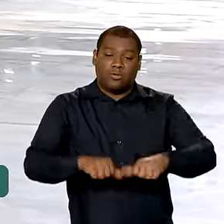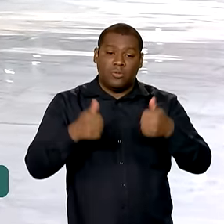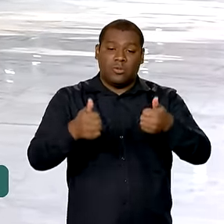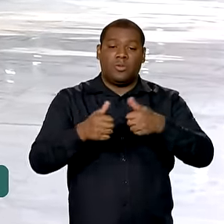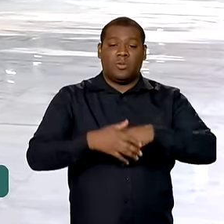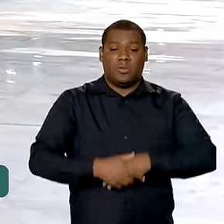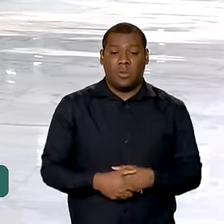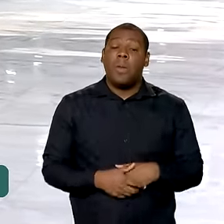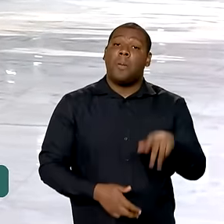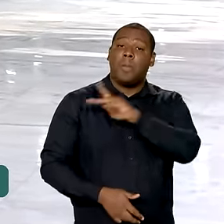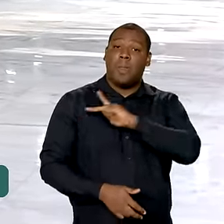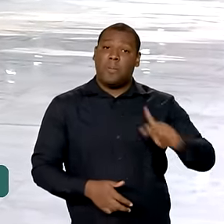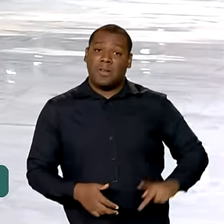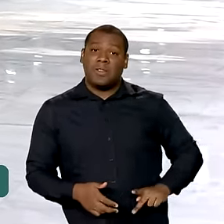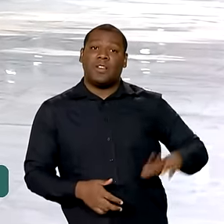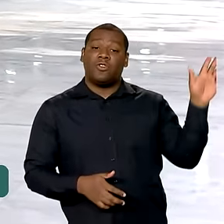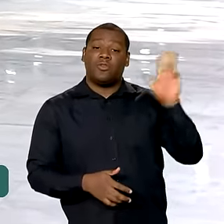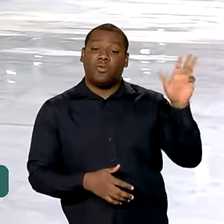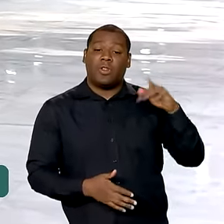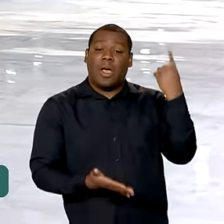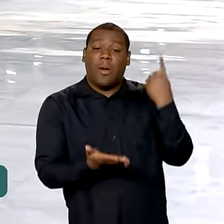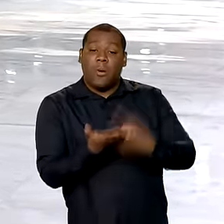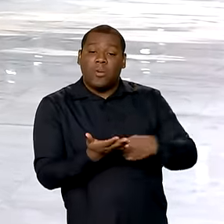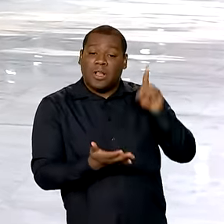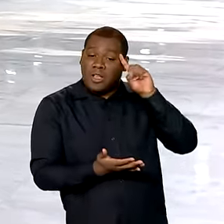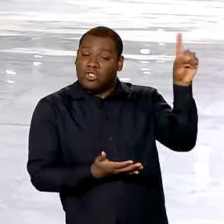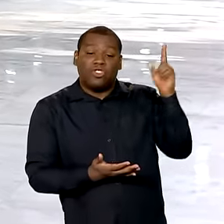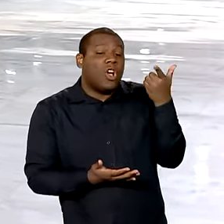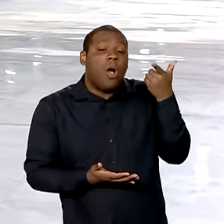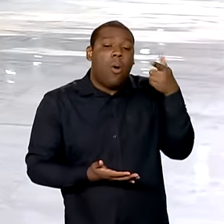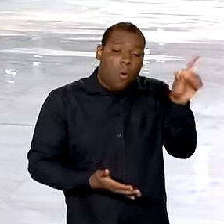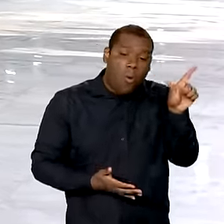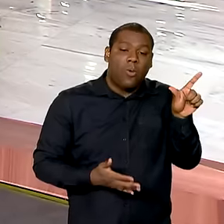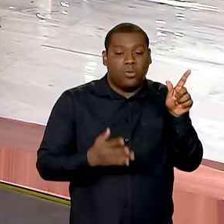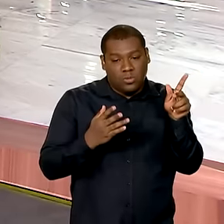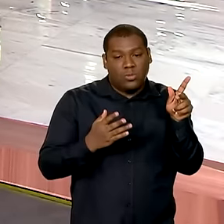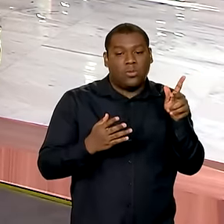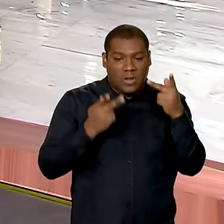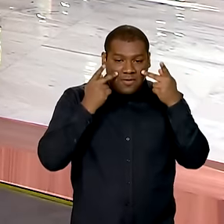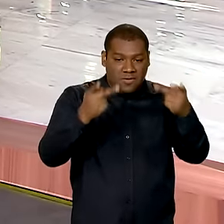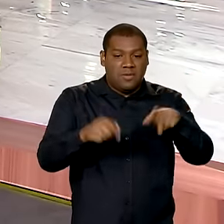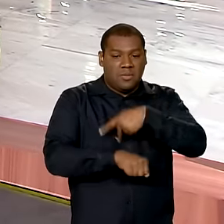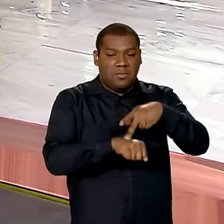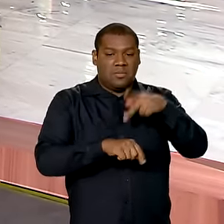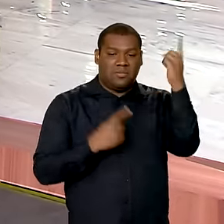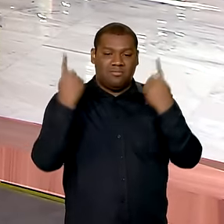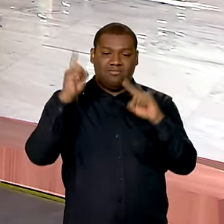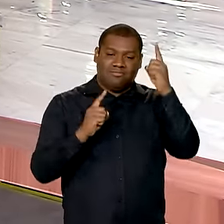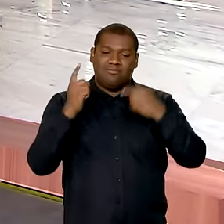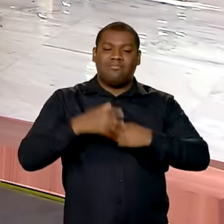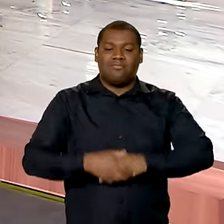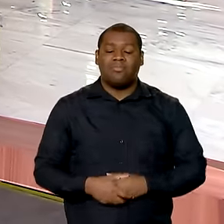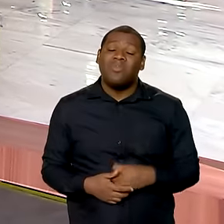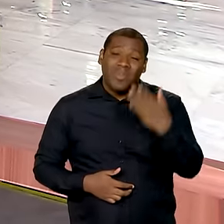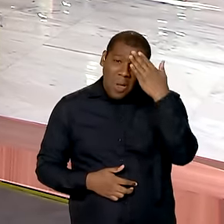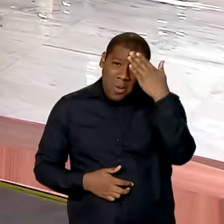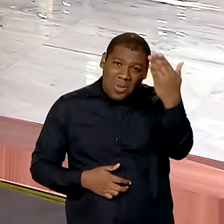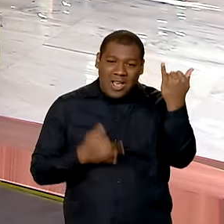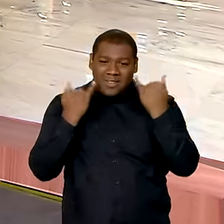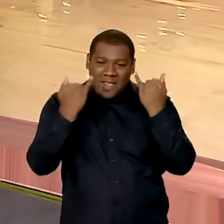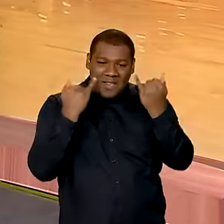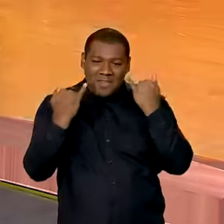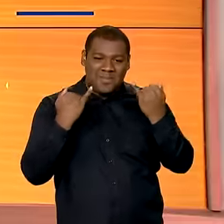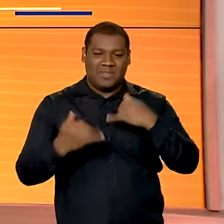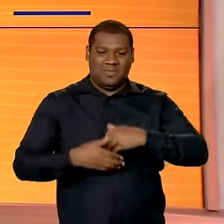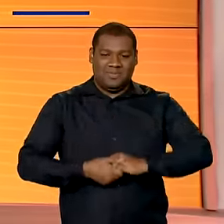viagem ainda não foi definida. É isso, Vanessa. Devolvo para você aí no estúdio. Ok, Jéssica. Obrigada pelas informações. Bom trabalho para você,